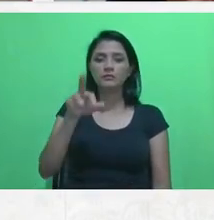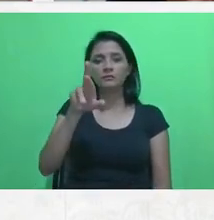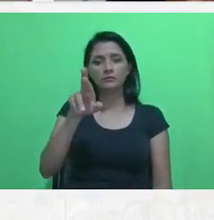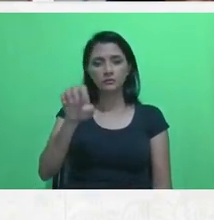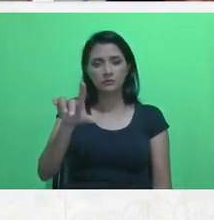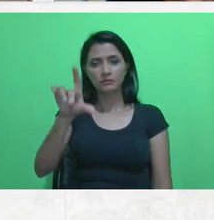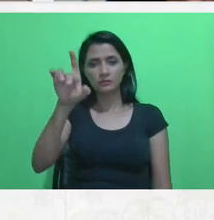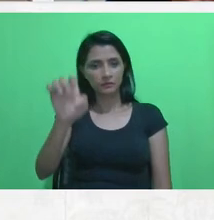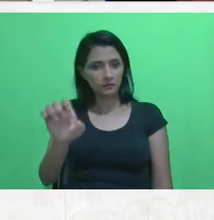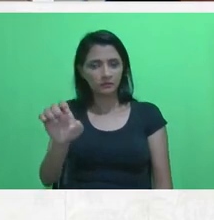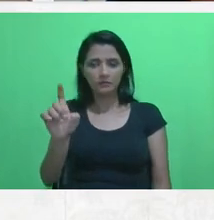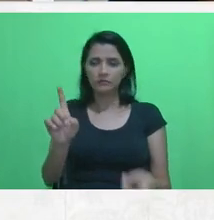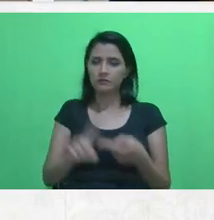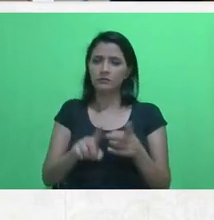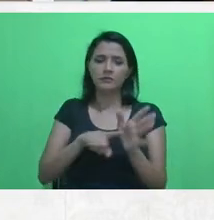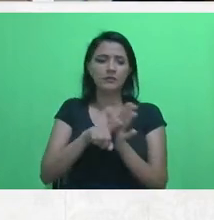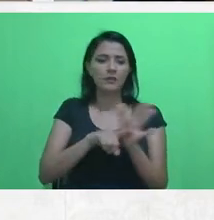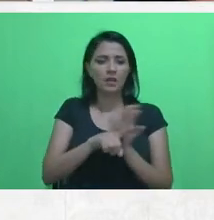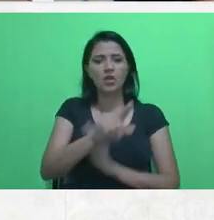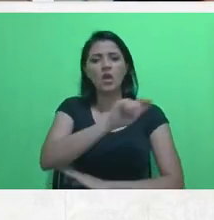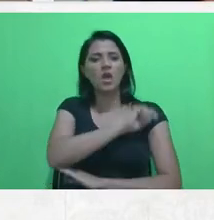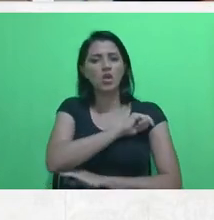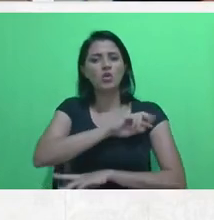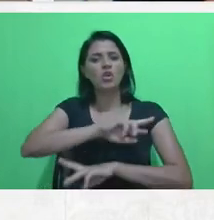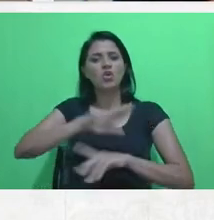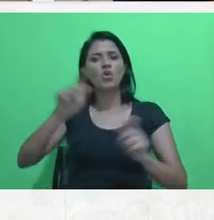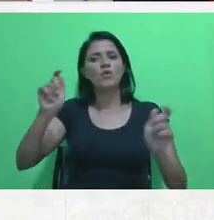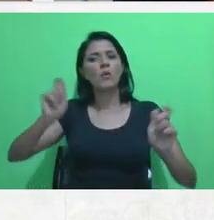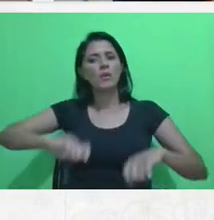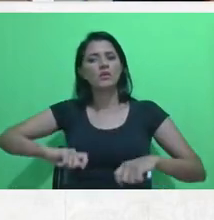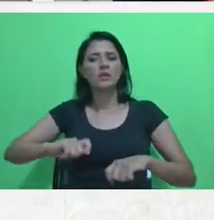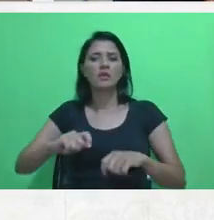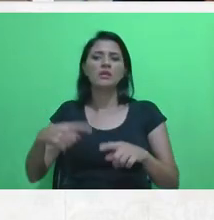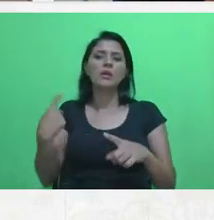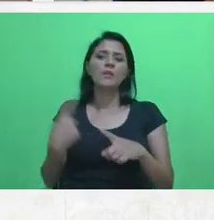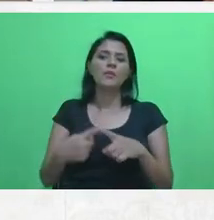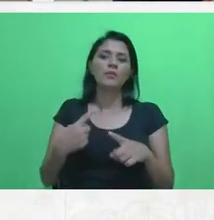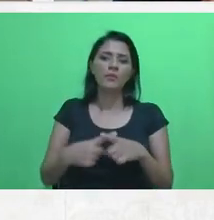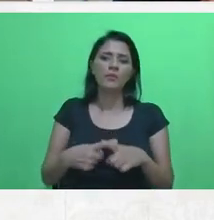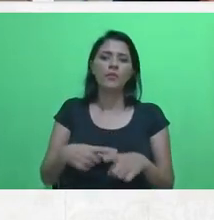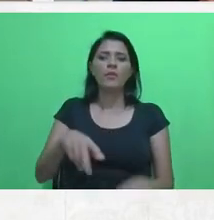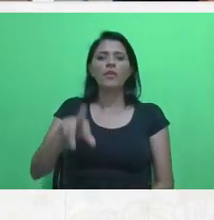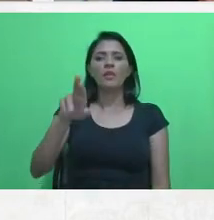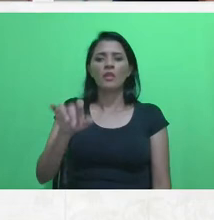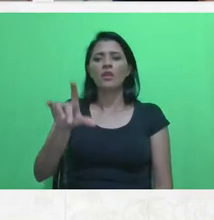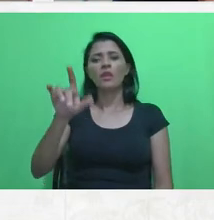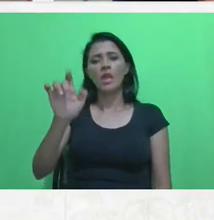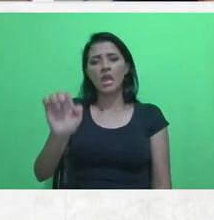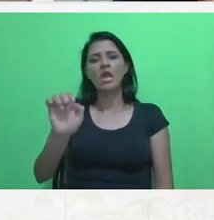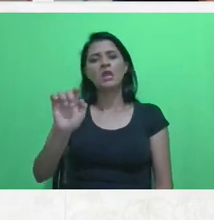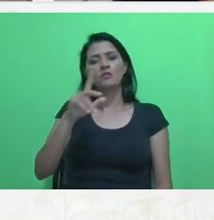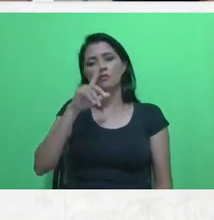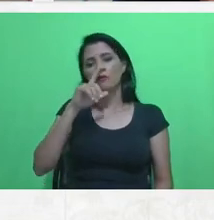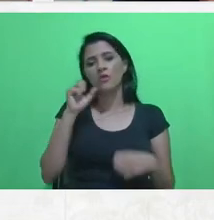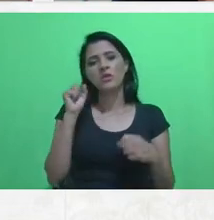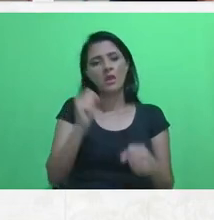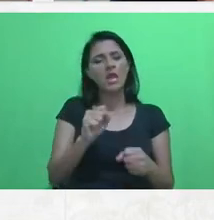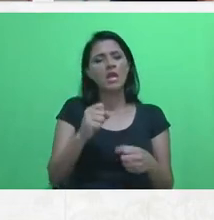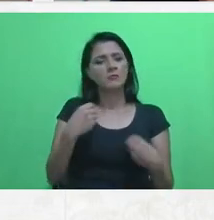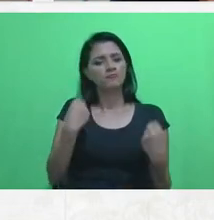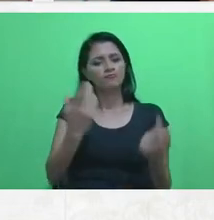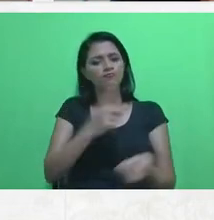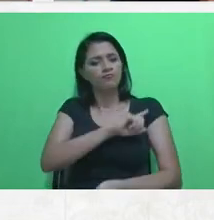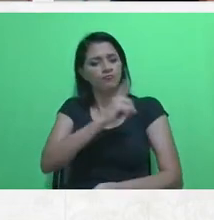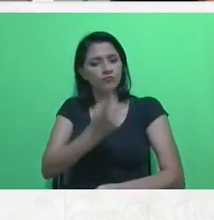alunos, com as diversas competências, porque as redes são fortalecidas, são empoderadoras, e a